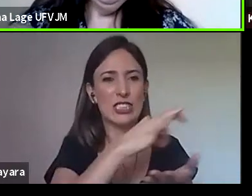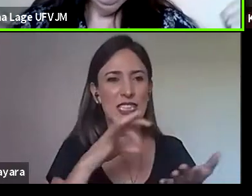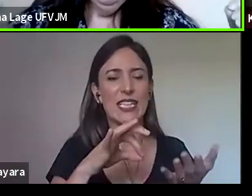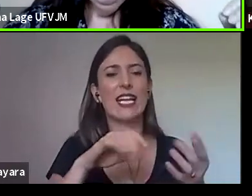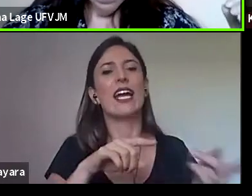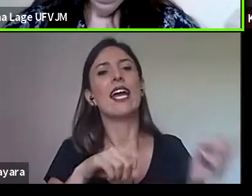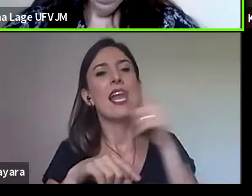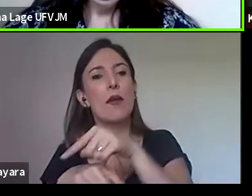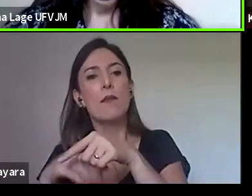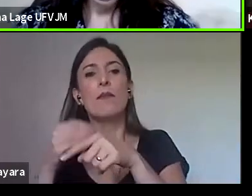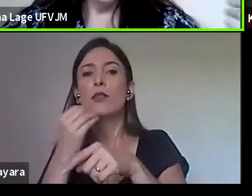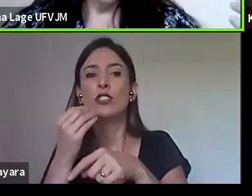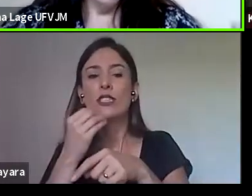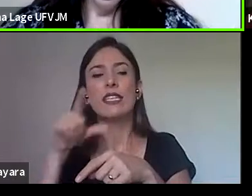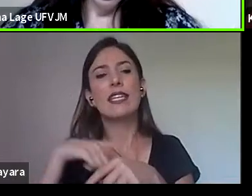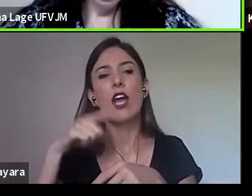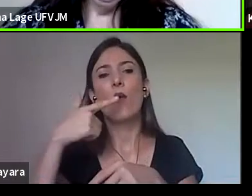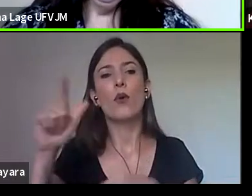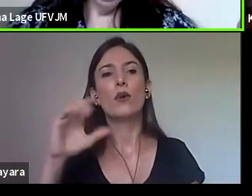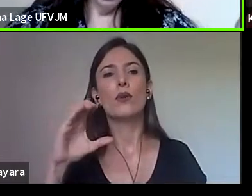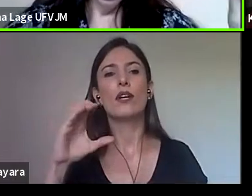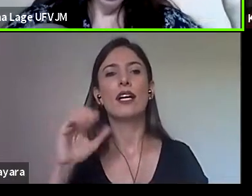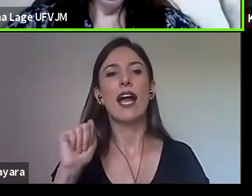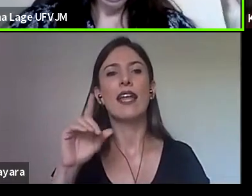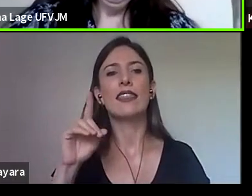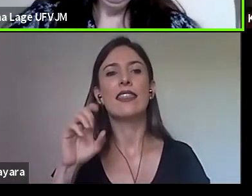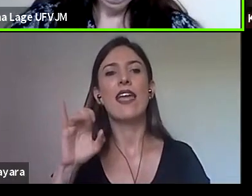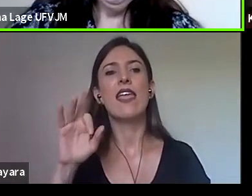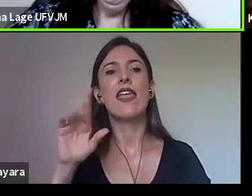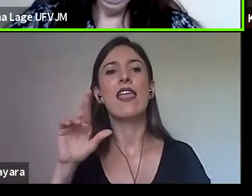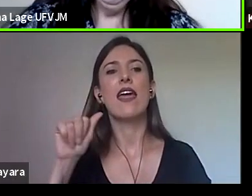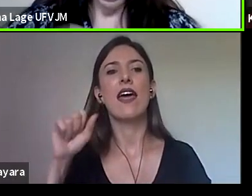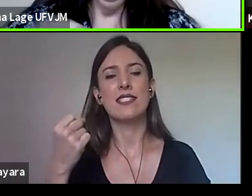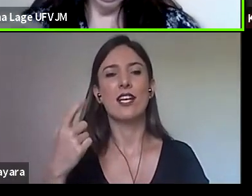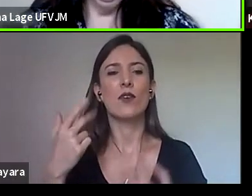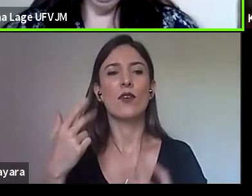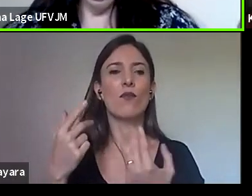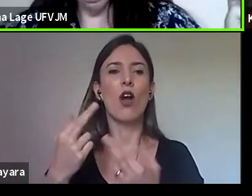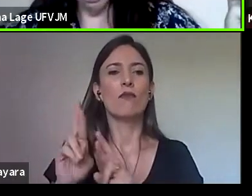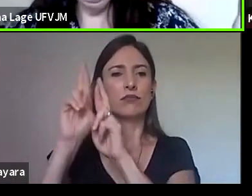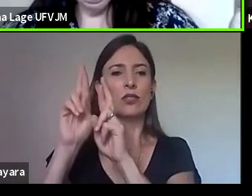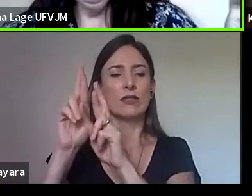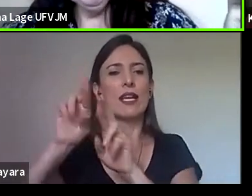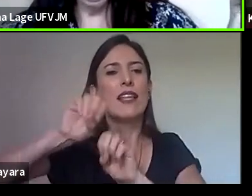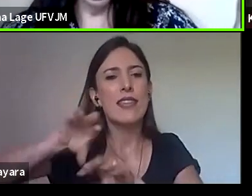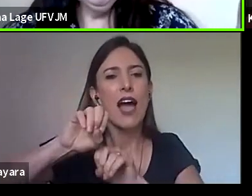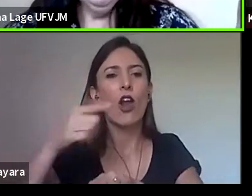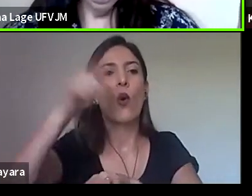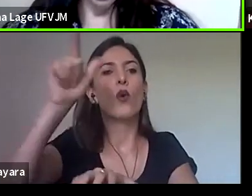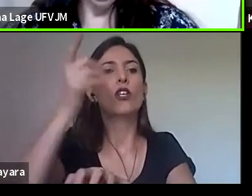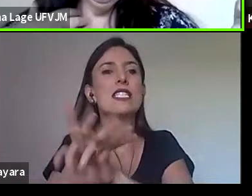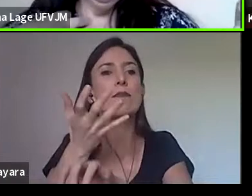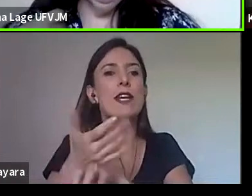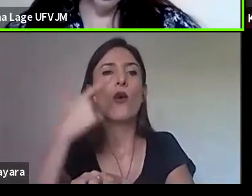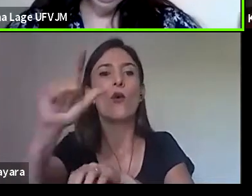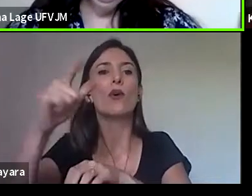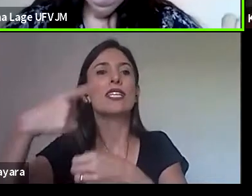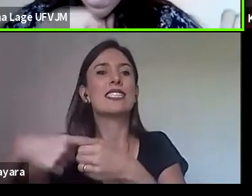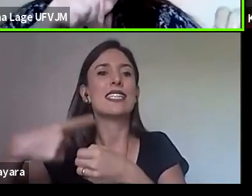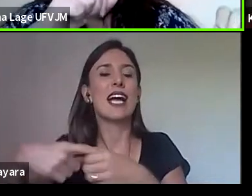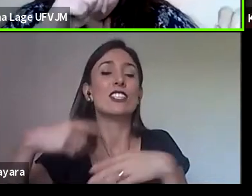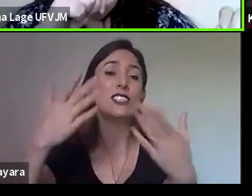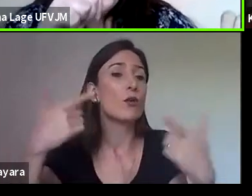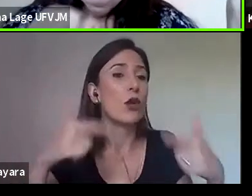não tem muitos conteúdos, você tem um conteúdo específico, né? Não estou falando de disciplina, porque disciplina é algo de 19,